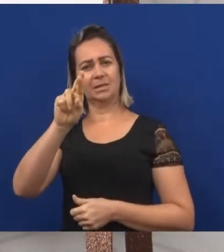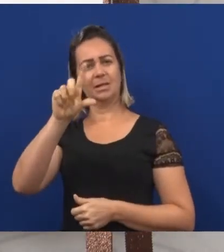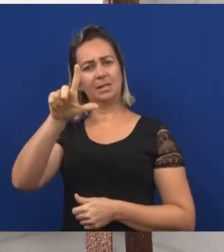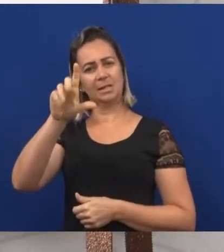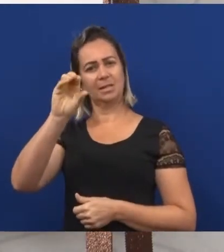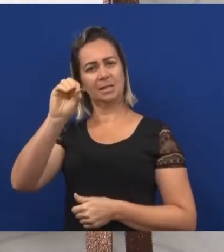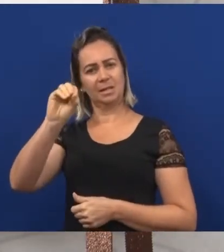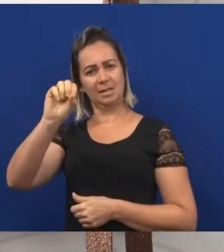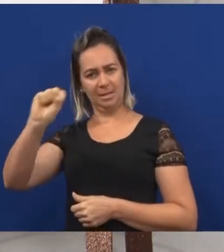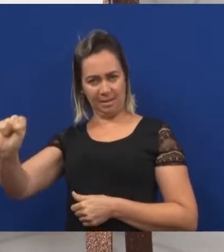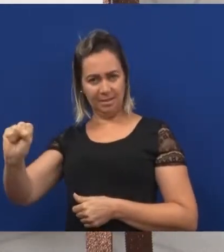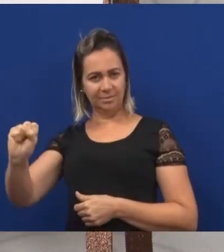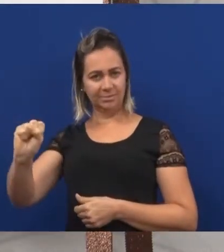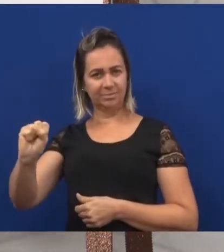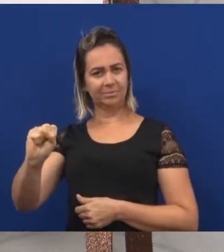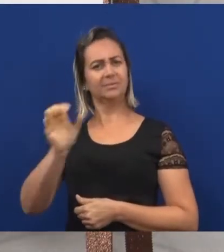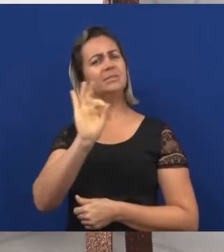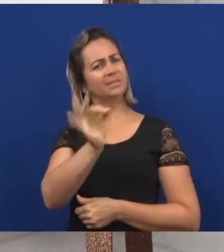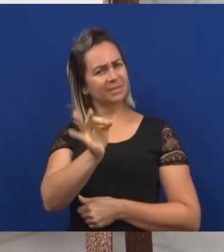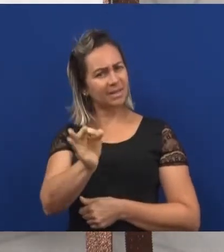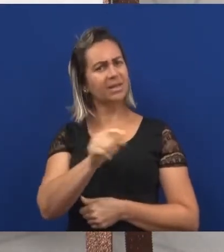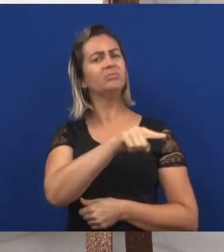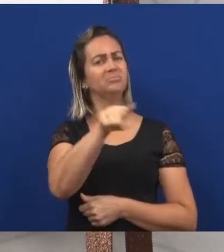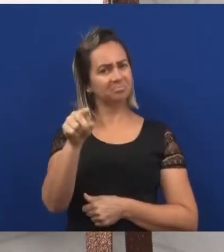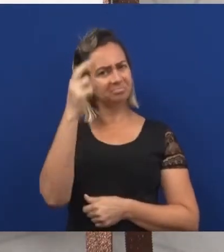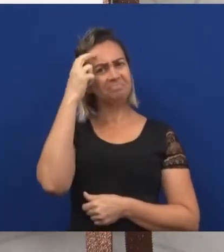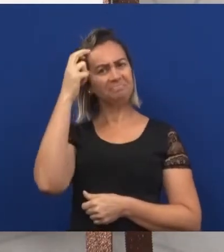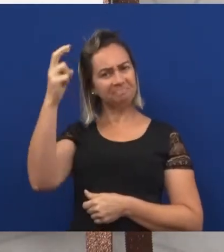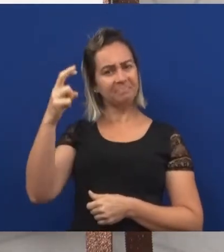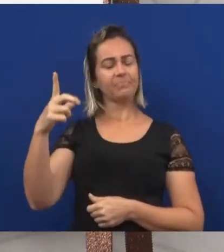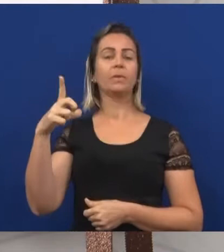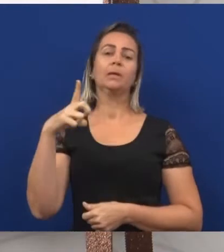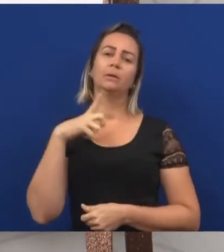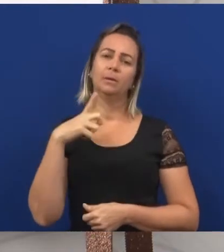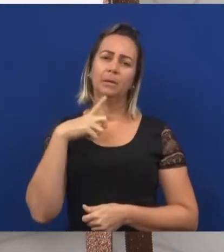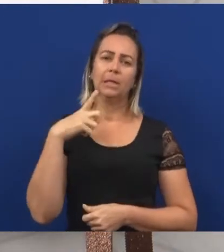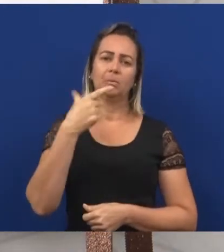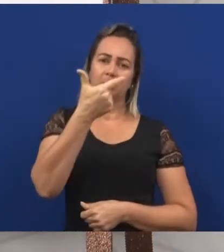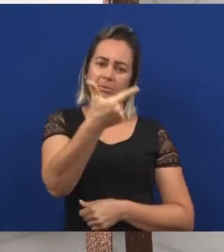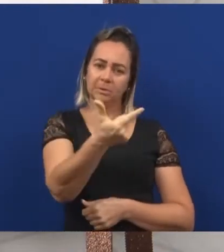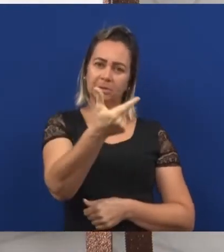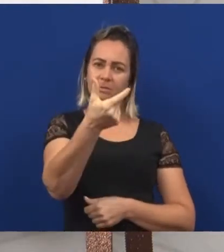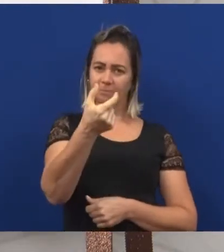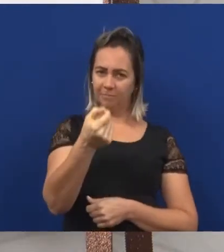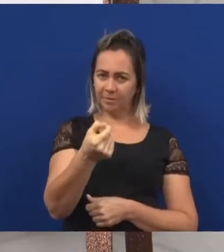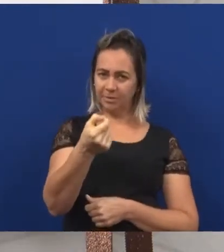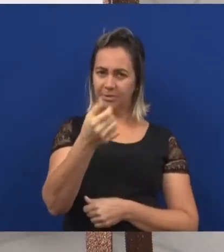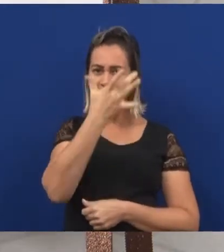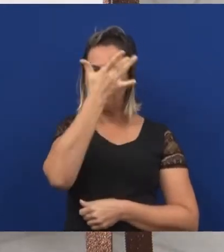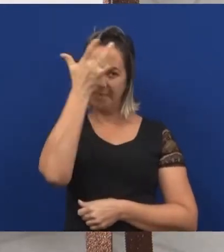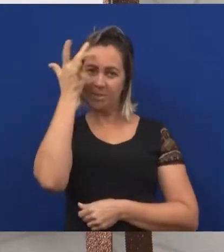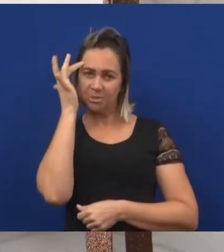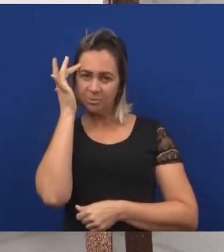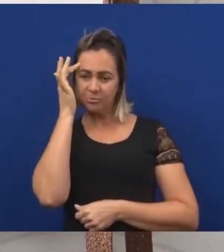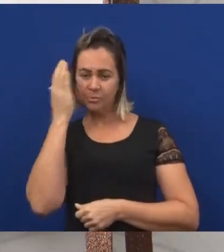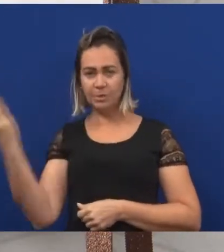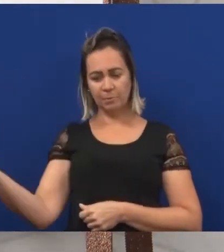organizou a sua lista. Nós temos 20 convidados na lista do aniversário do Gabriel.